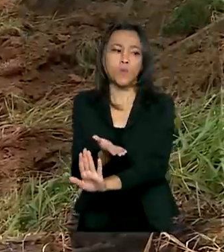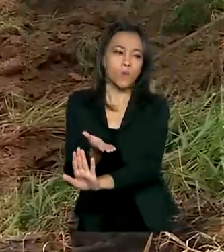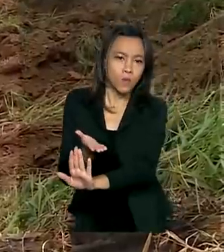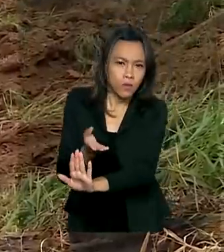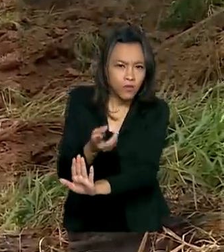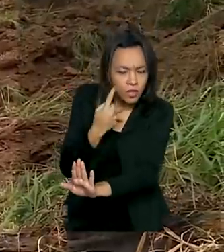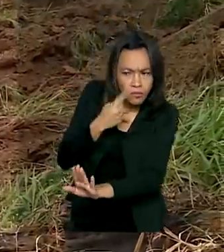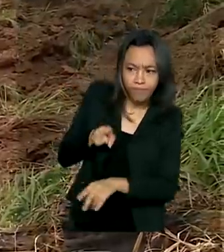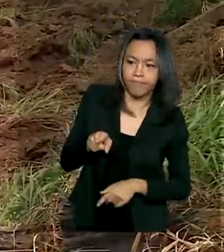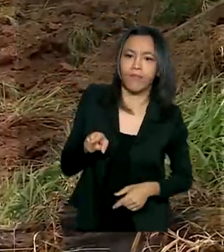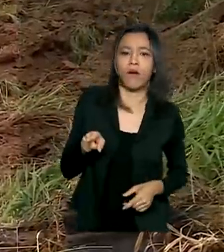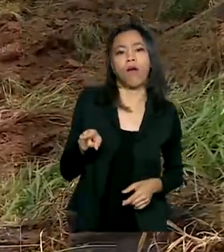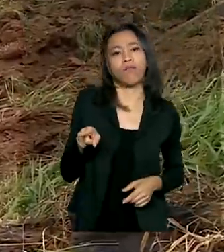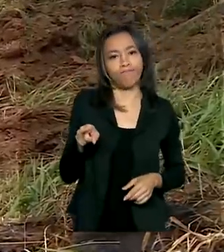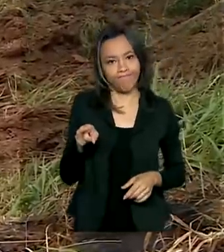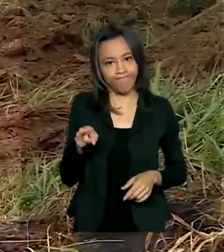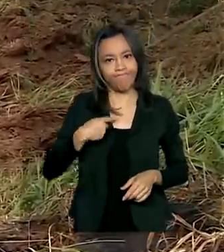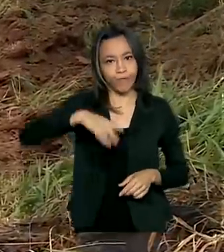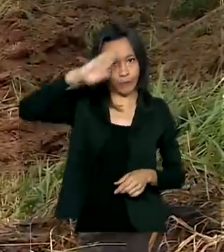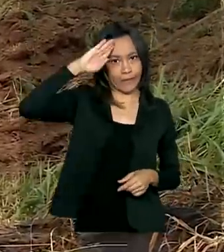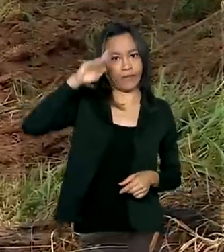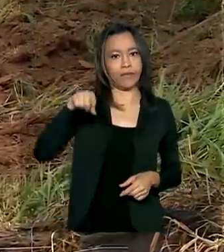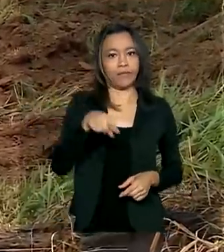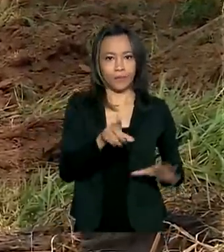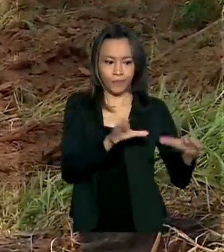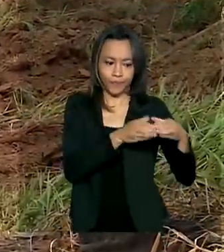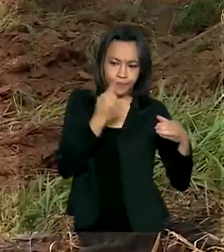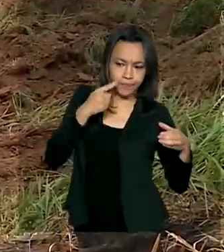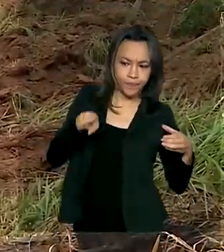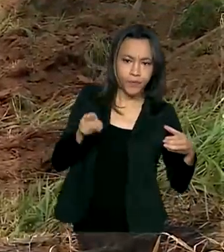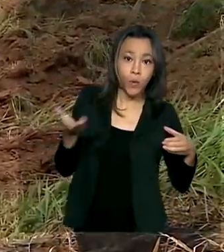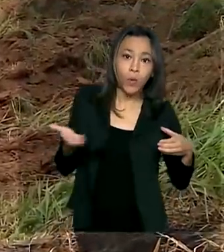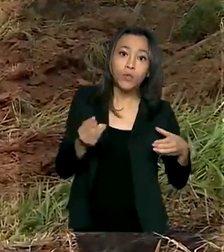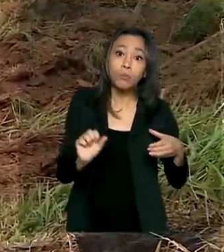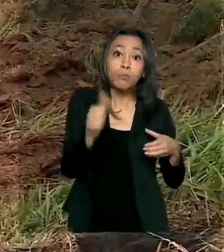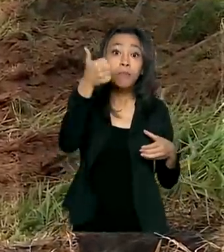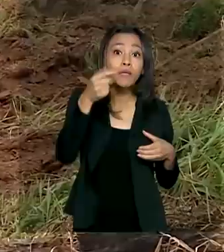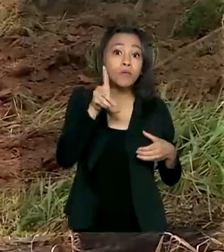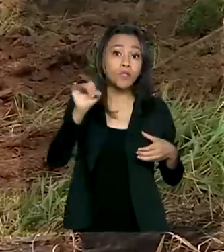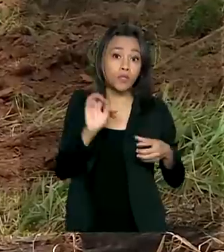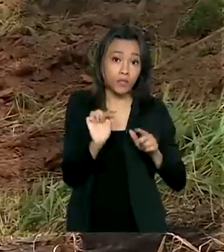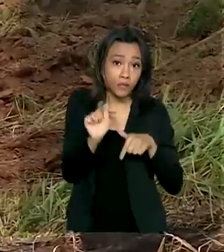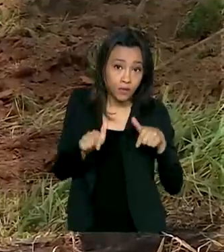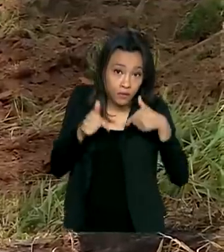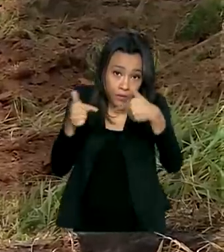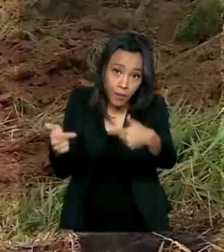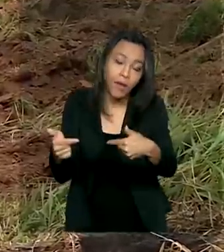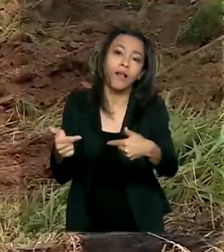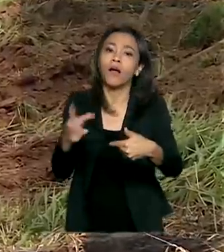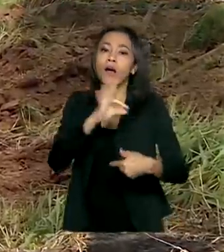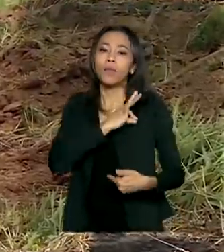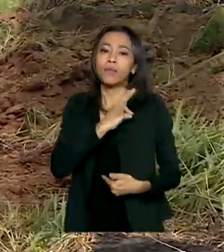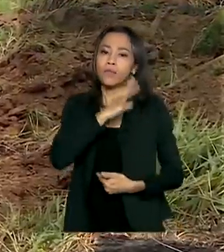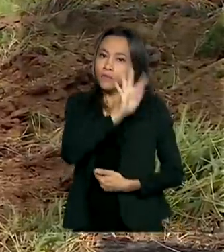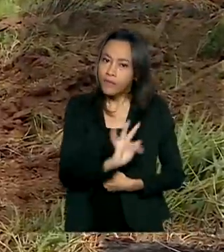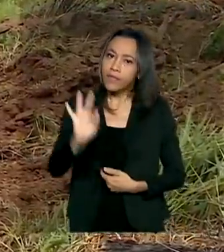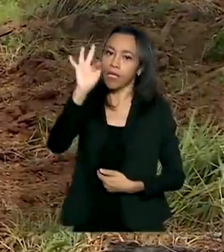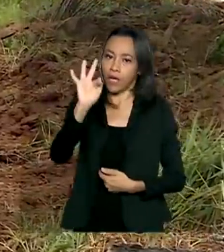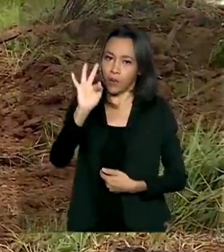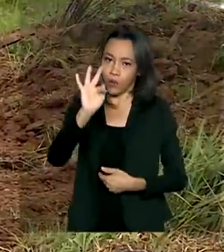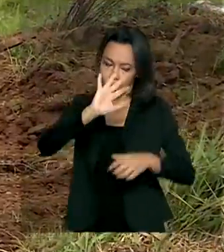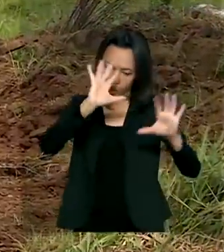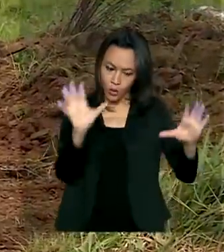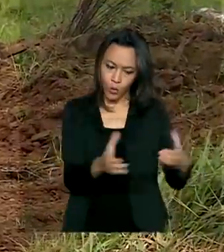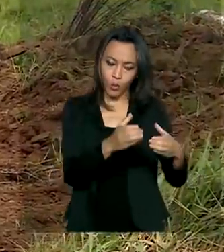diagnosticadas pelo Exército. Hoje, no primeiro dia de Operação Verde Brasil, a Polícia Federal e tropas do